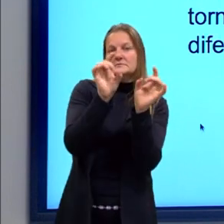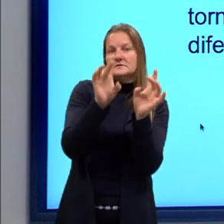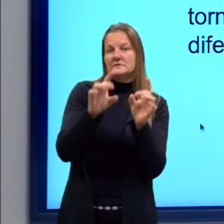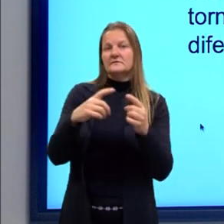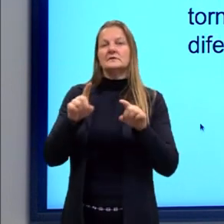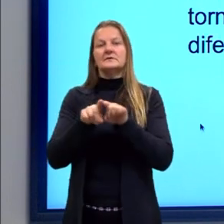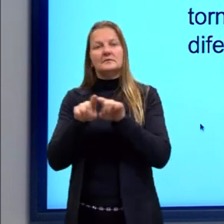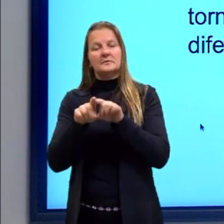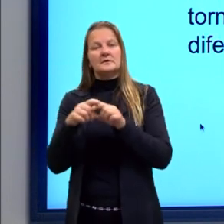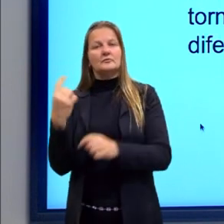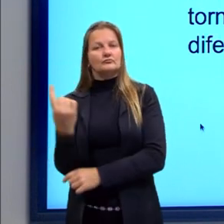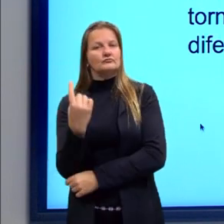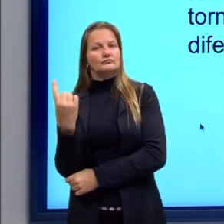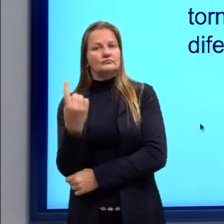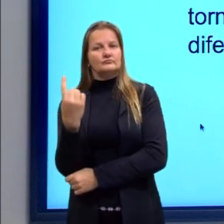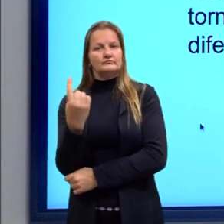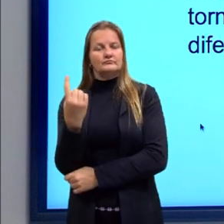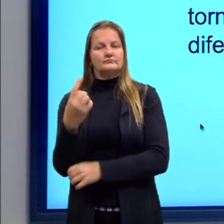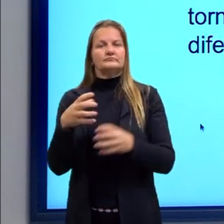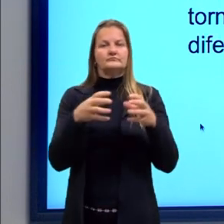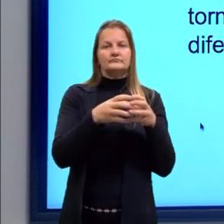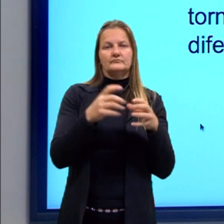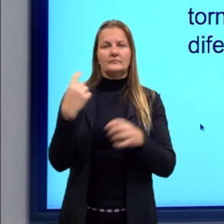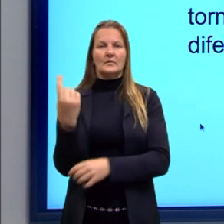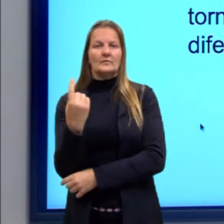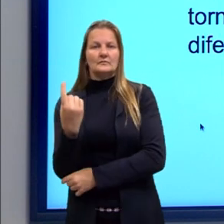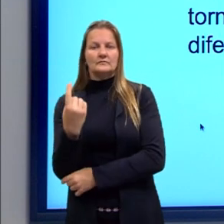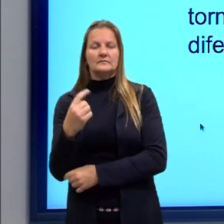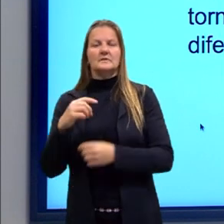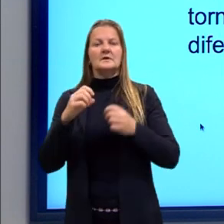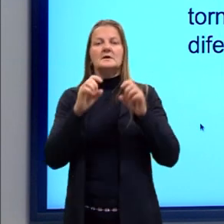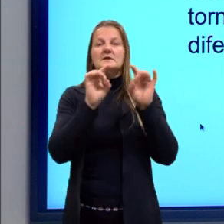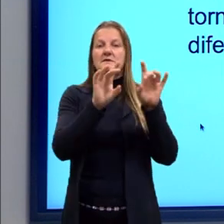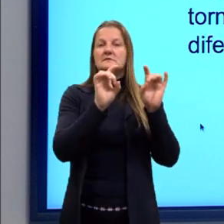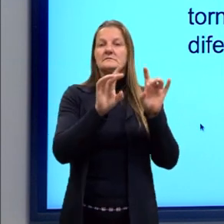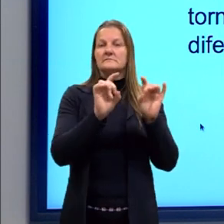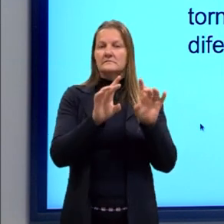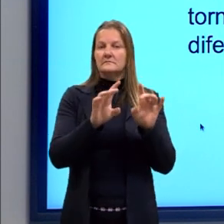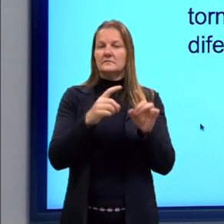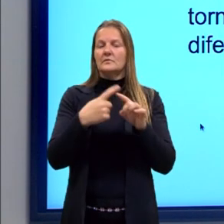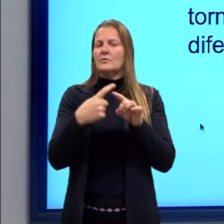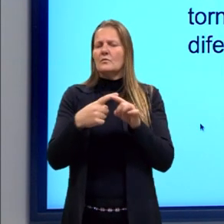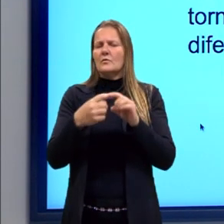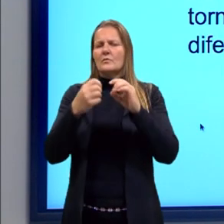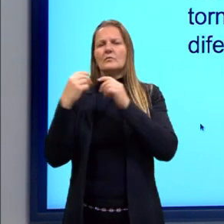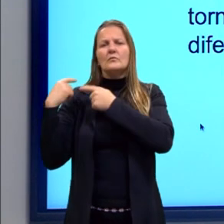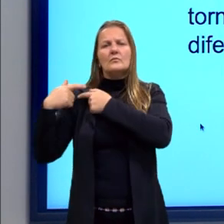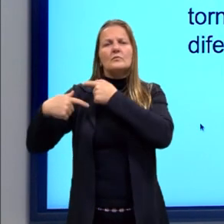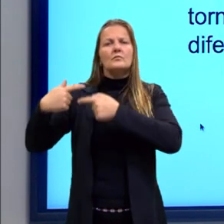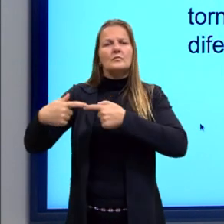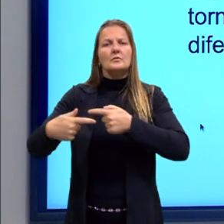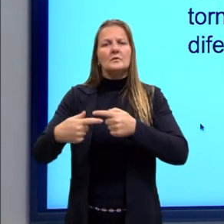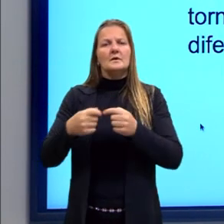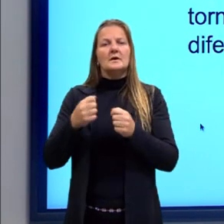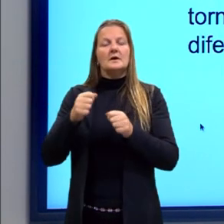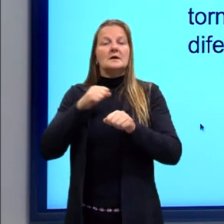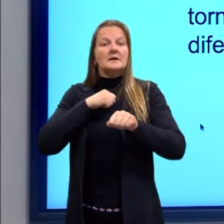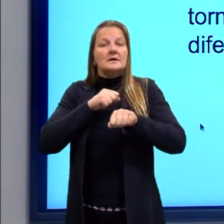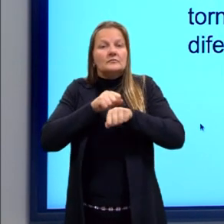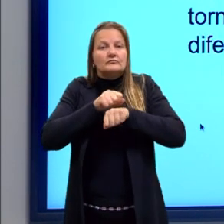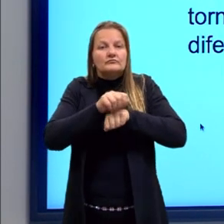quanto individual. Na hereditariedade específica, a gente pode ver a transmissão